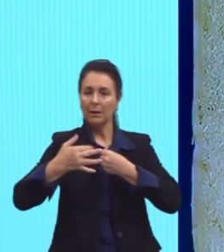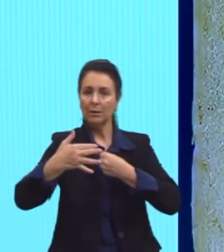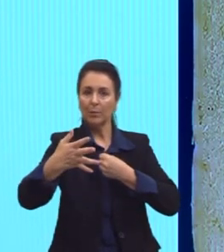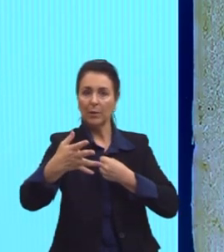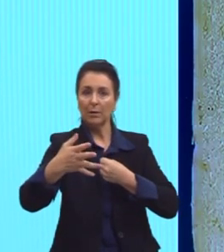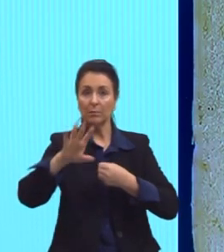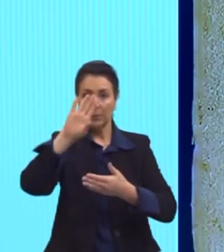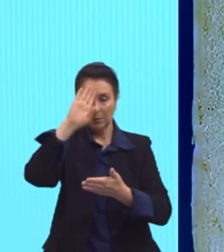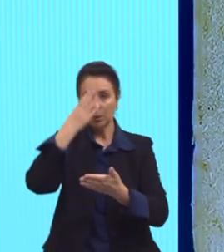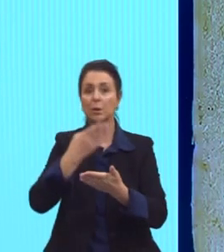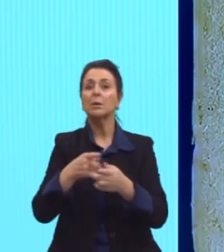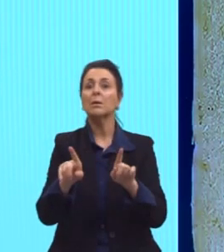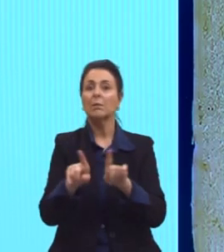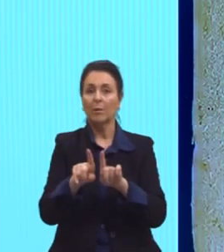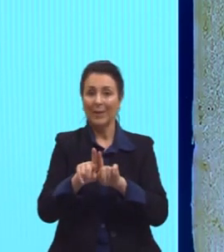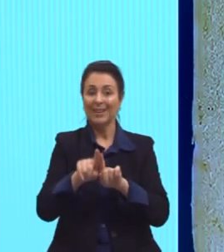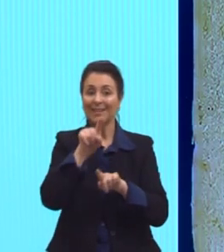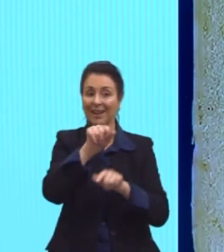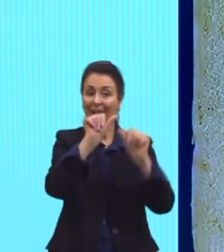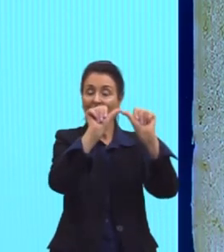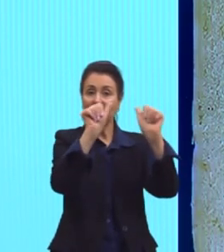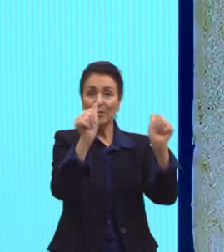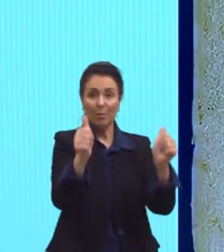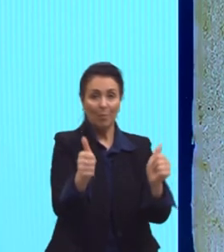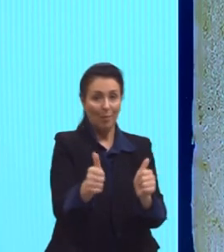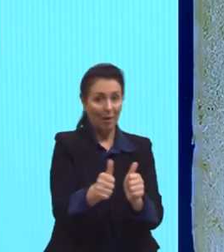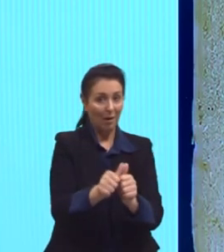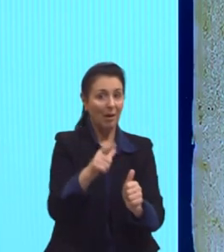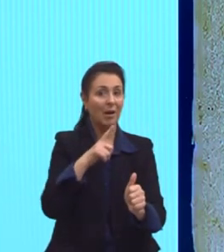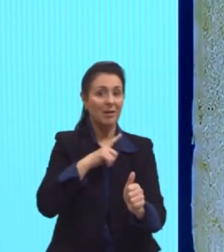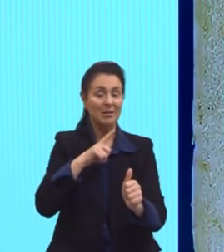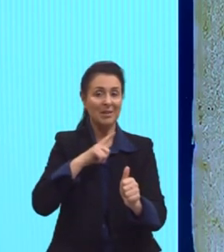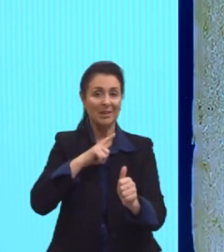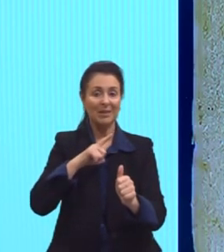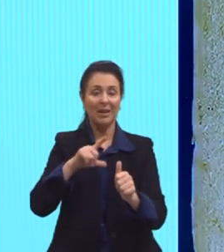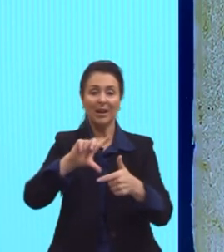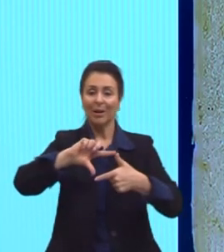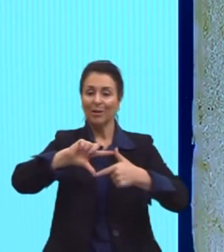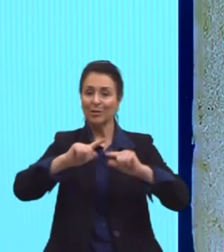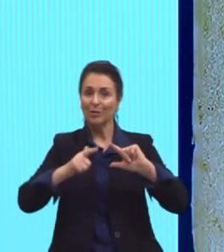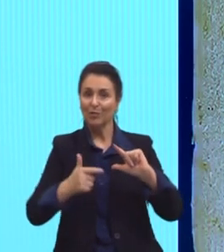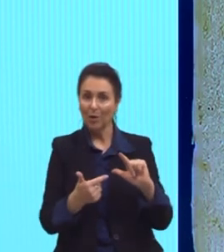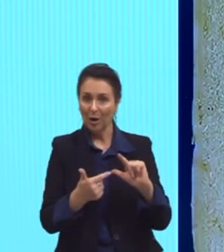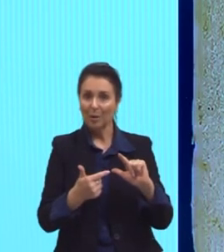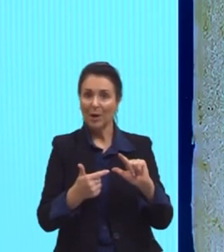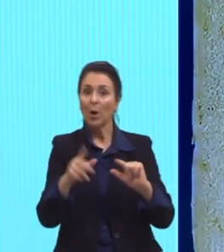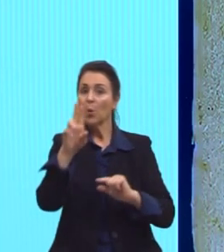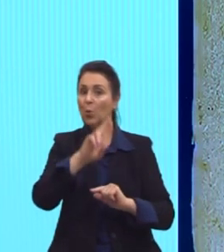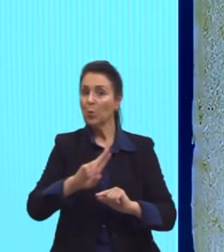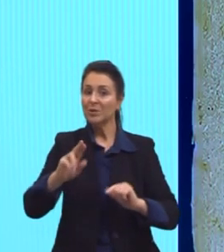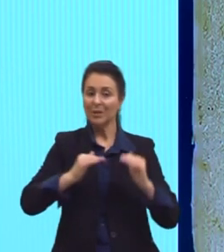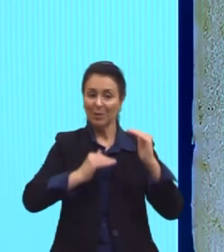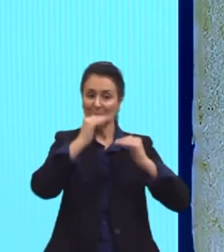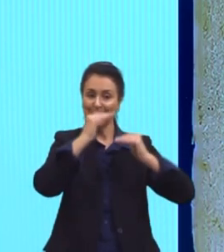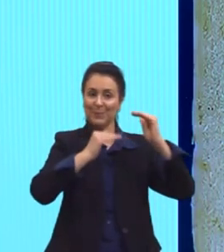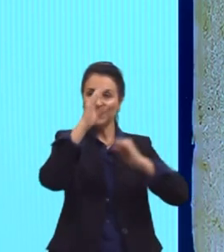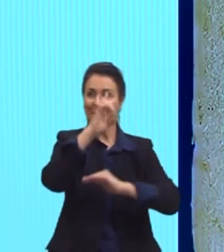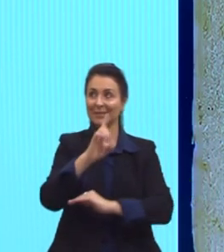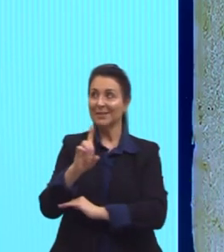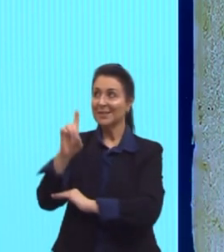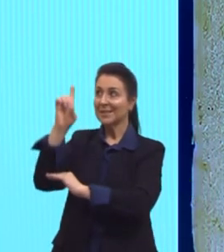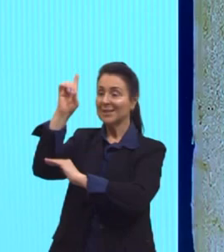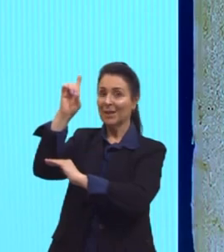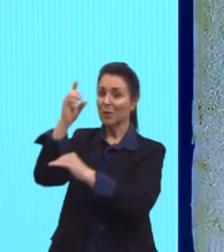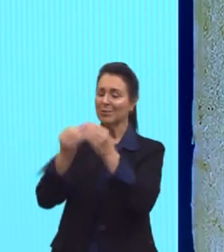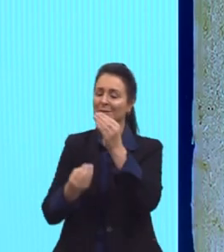acredita-se, então, que nesta figura nós temos ali os formatos seguindo a nossa proporção divina, nossa proporção